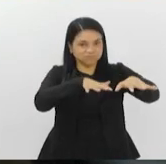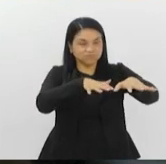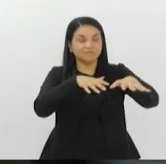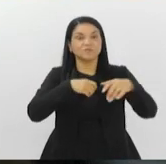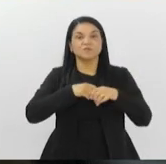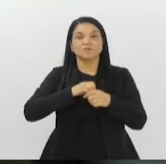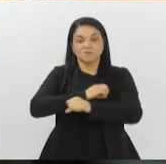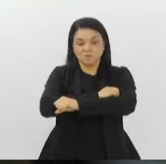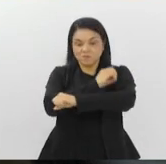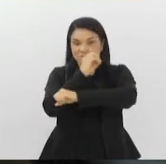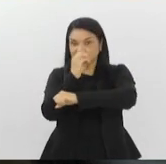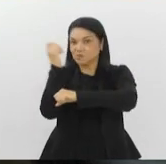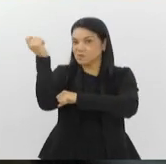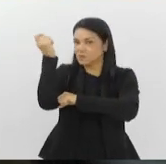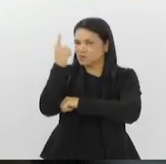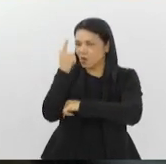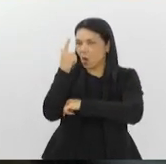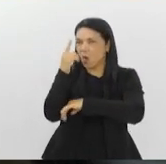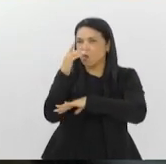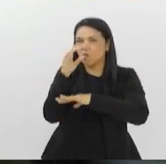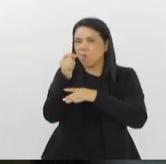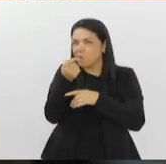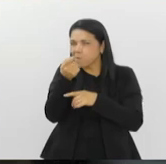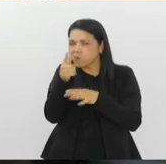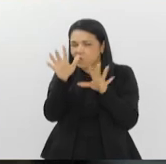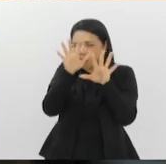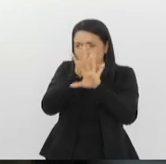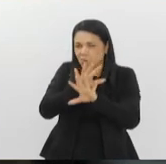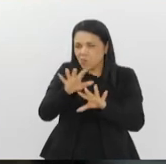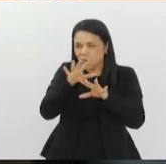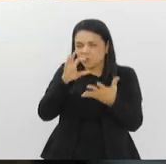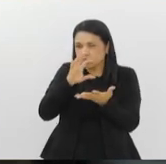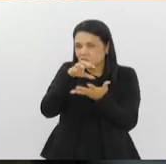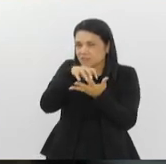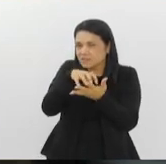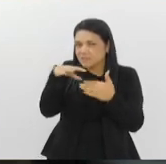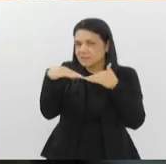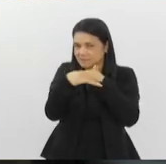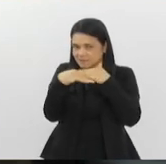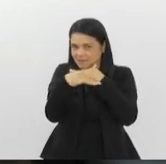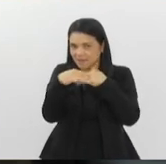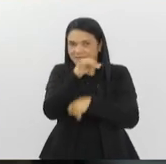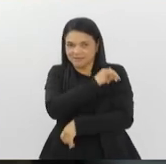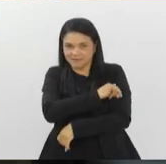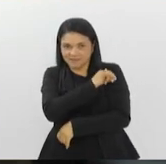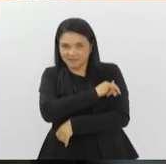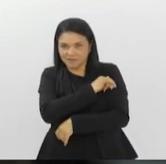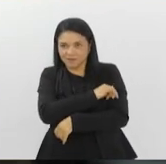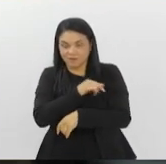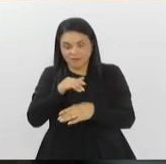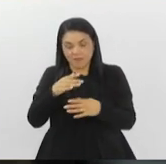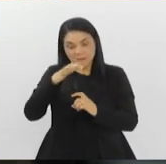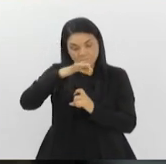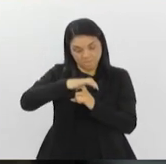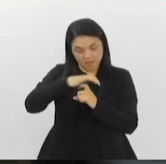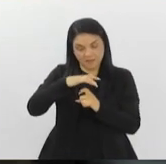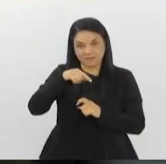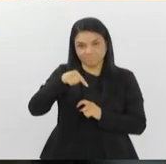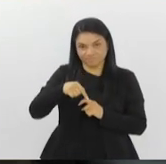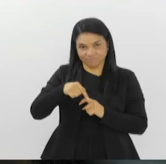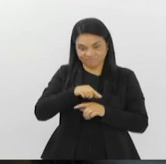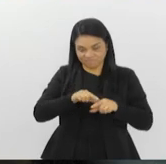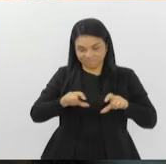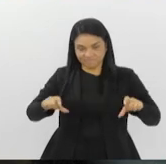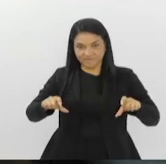ensolarado, mas com uma certa névoa aqui no centro do Rio de Janeiro. Você vê aqui embaixo um trecho aqui da Praça 15. Nesse